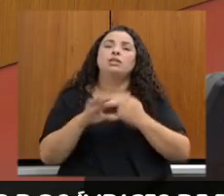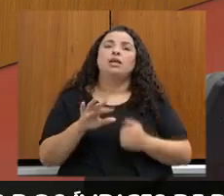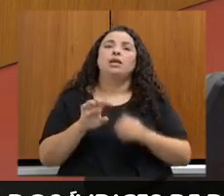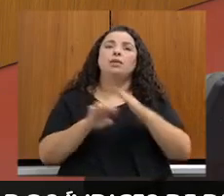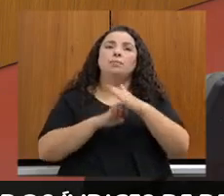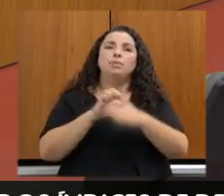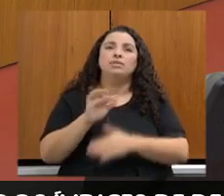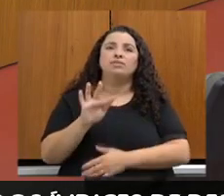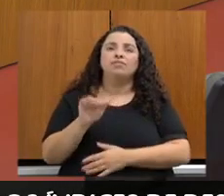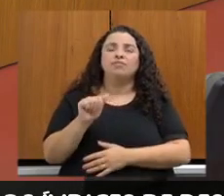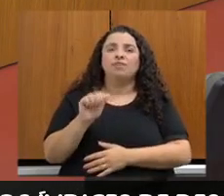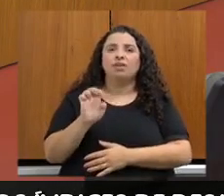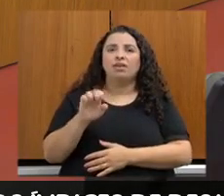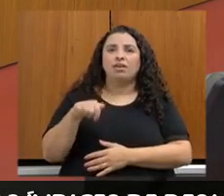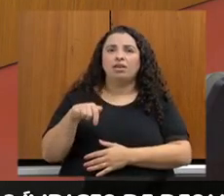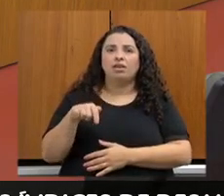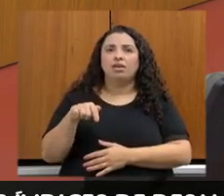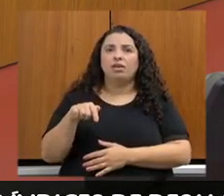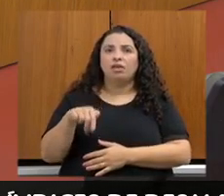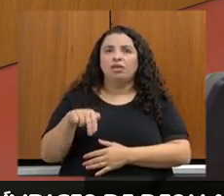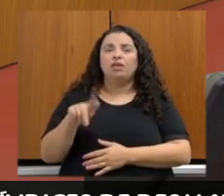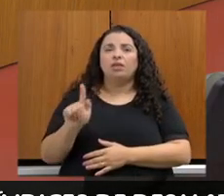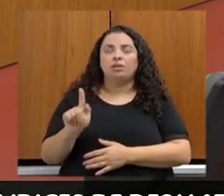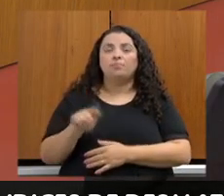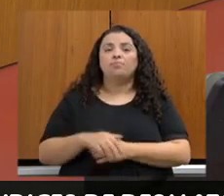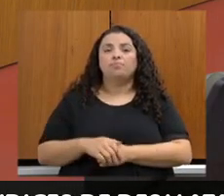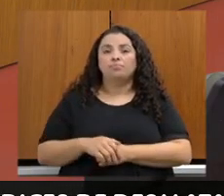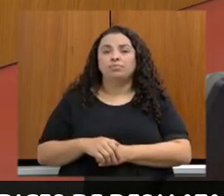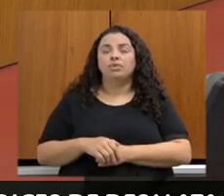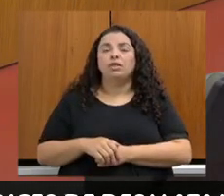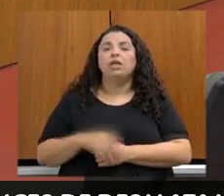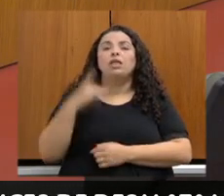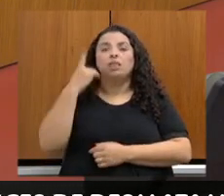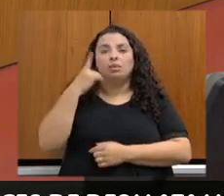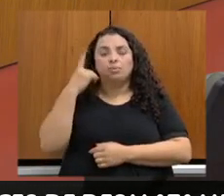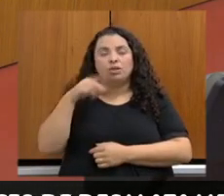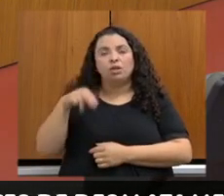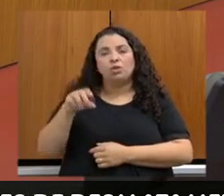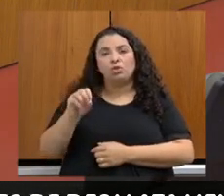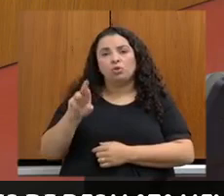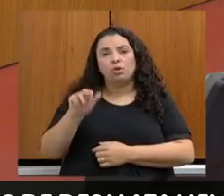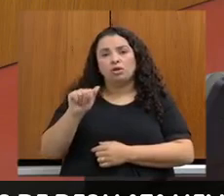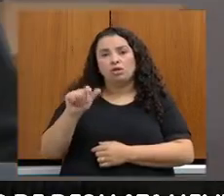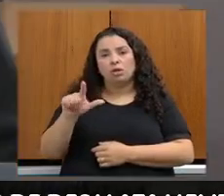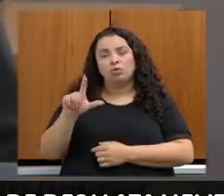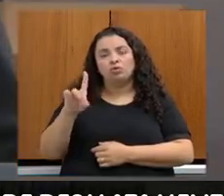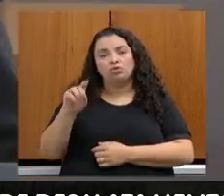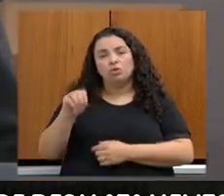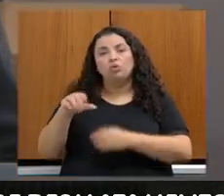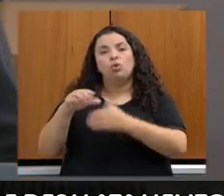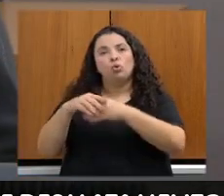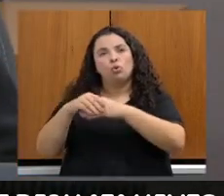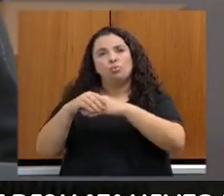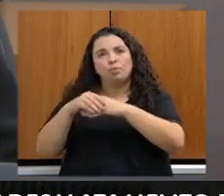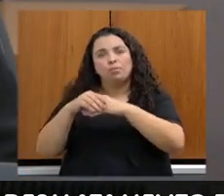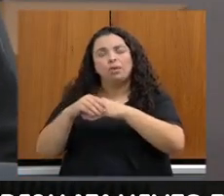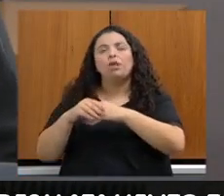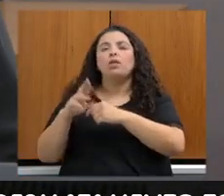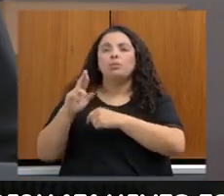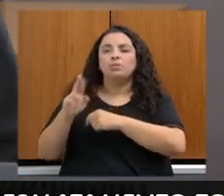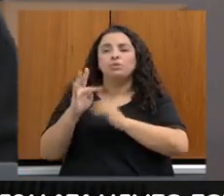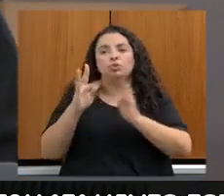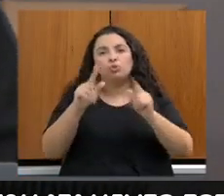Senhor deputado Noraldino, em seu nome eu cumprimento aqui a todos da mesa e aos participantes presenciais de forma